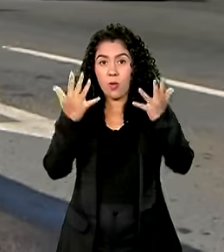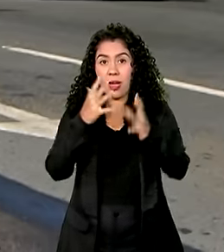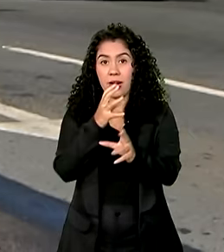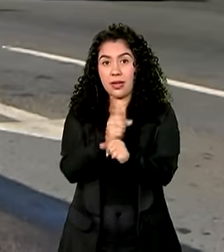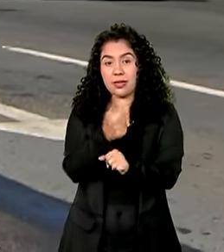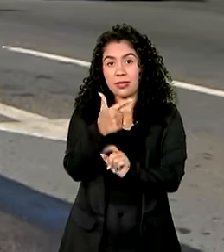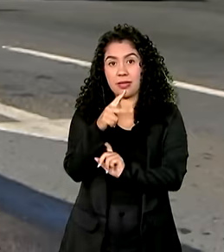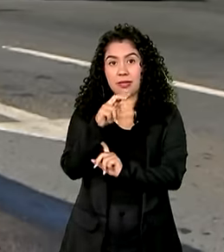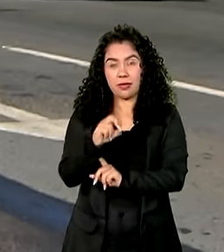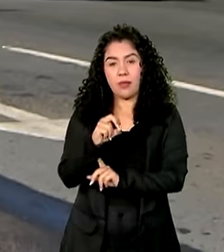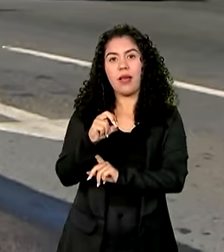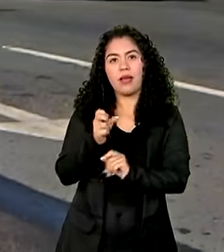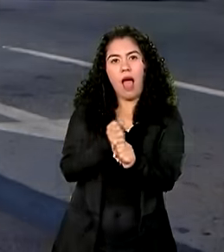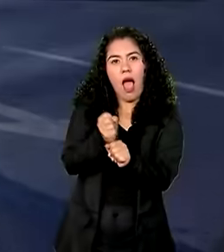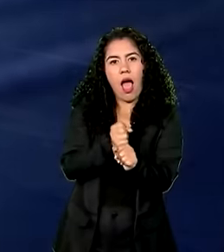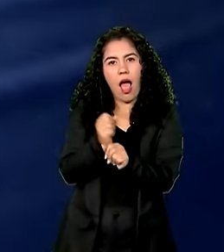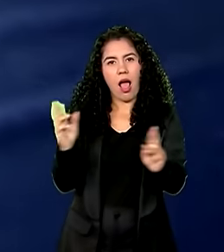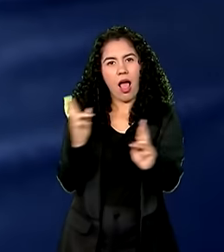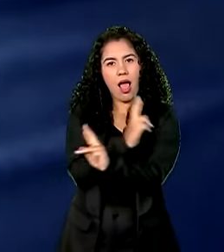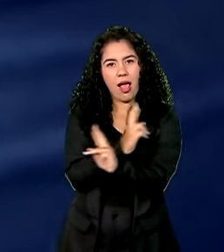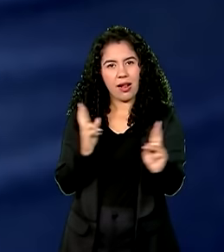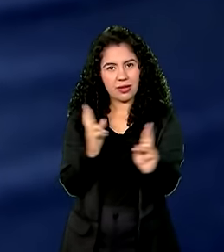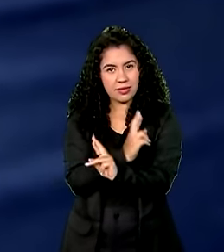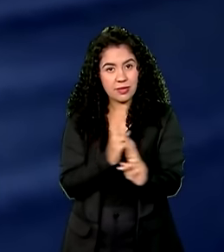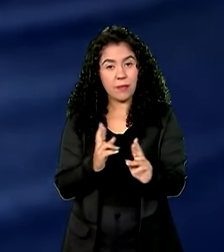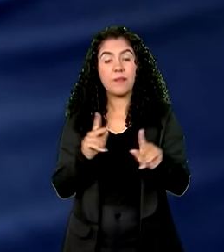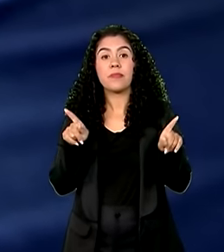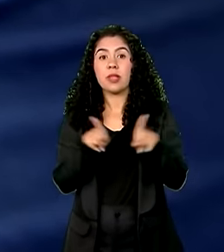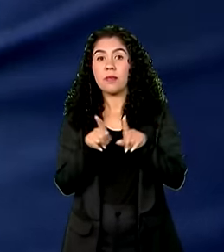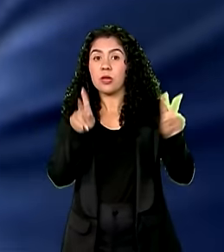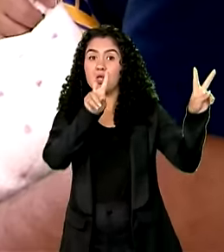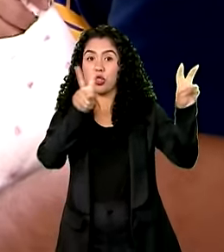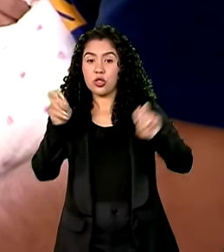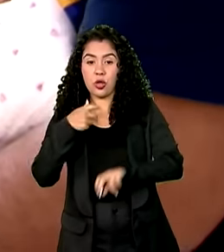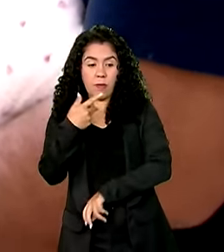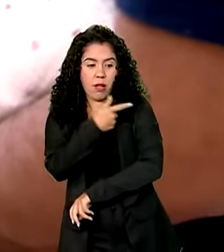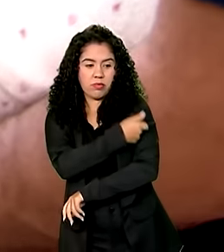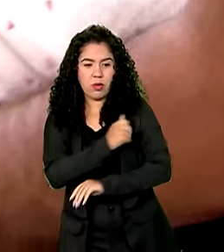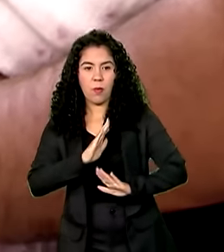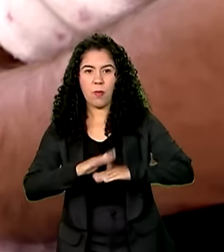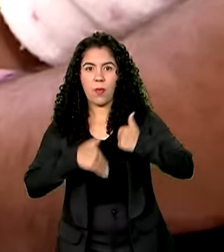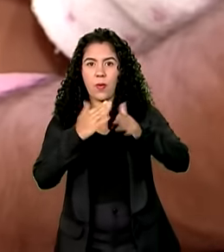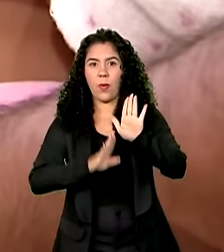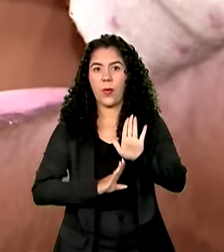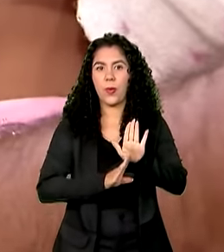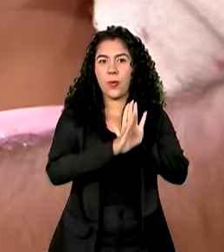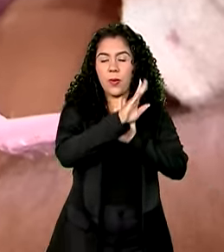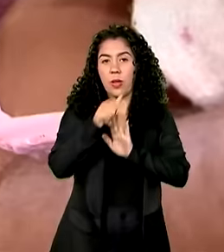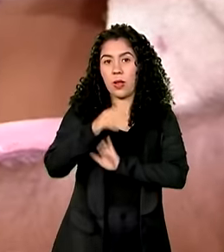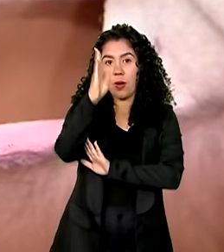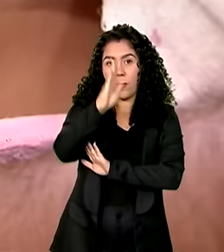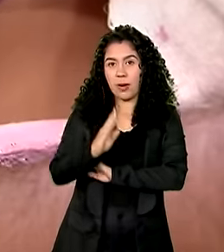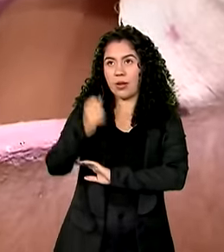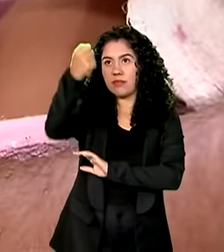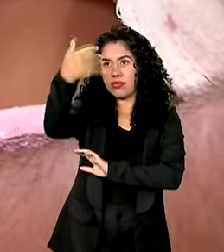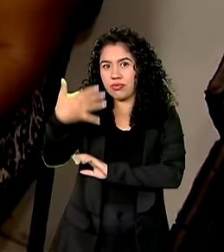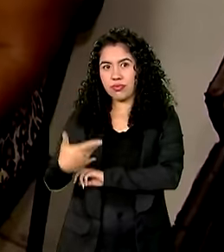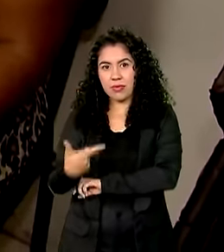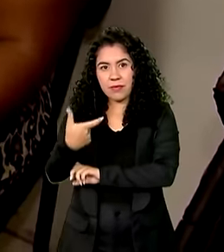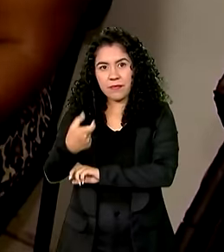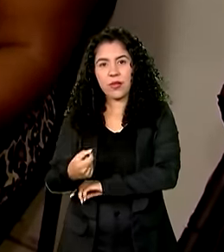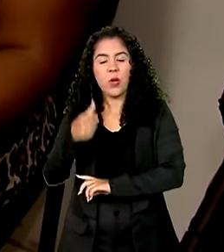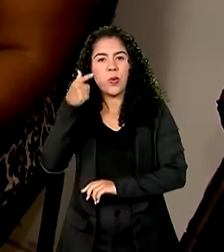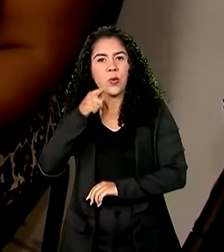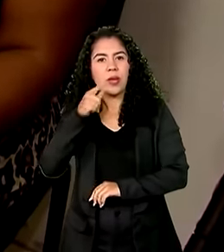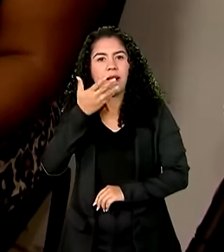da imigração italiana no Brasil. Avanços na imunização. Brasil sai da lista dos 20 países com mais